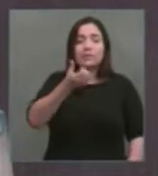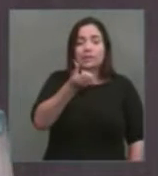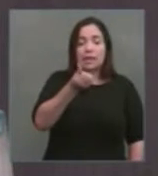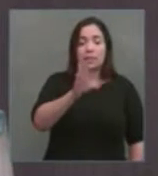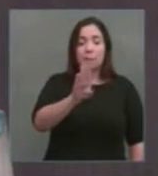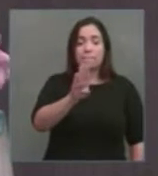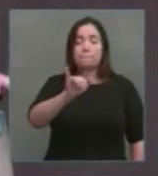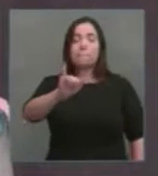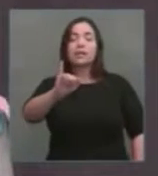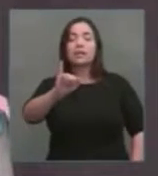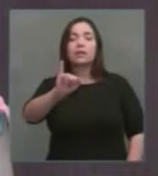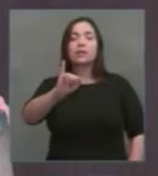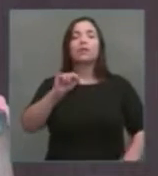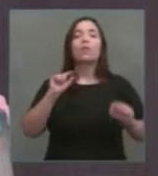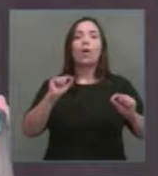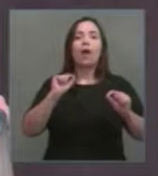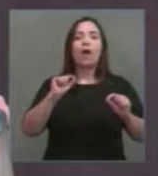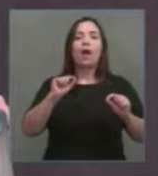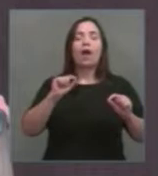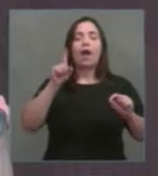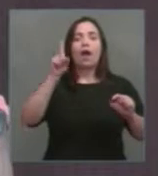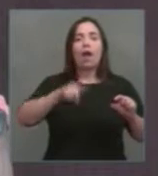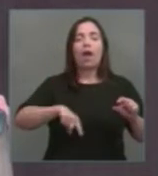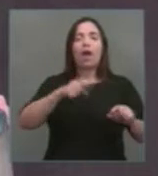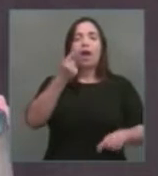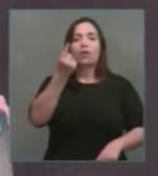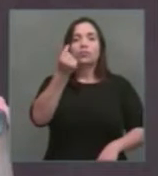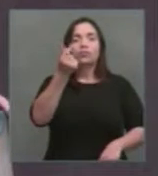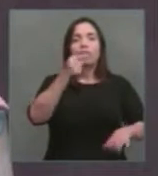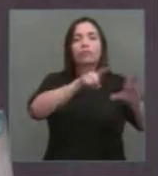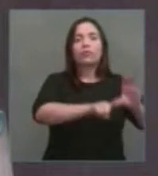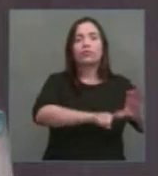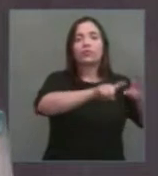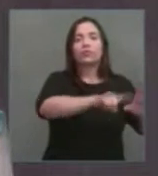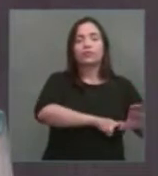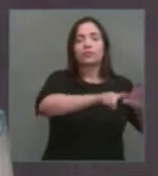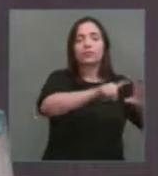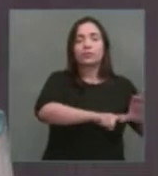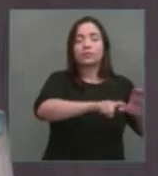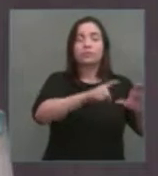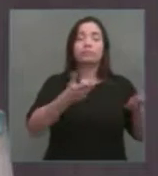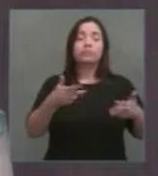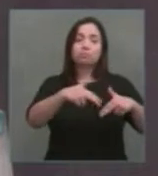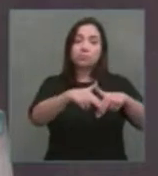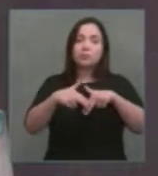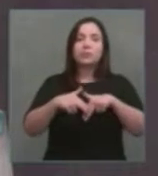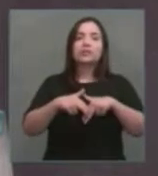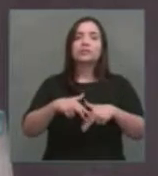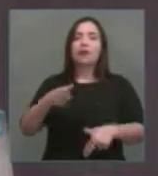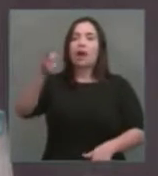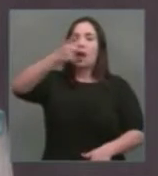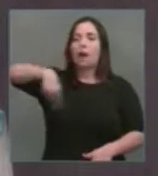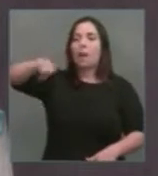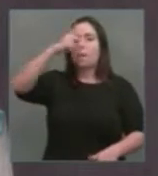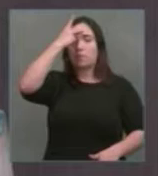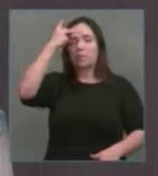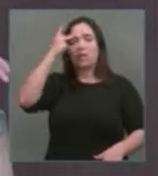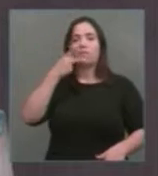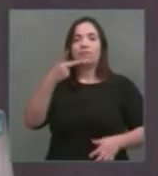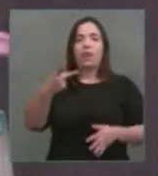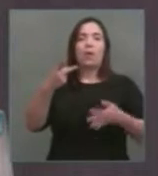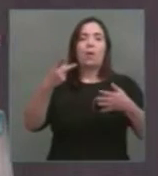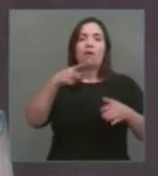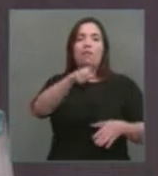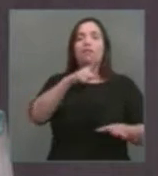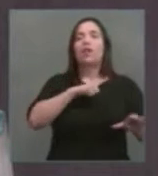para fazer superávit primário para a rolagem da dívida. Aí ficam os arautos da privatização falando que a empresa é deficitária, mas